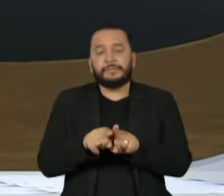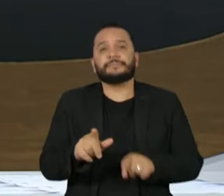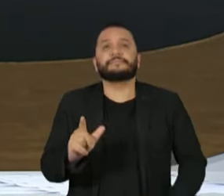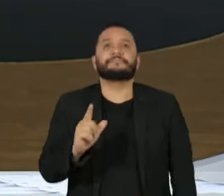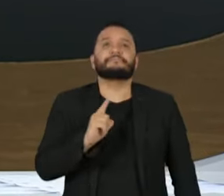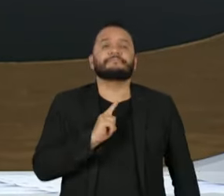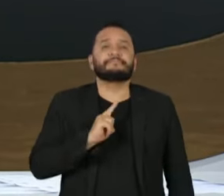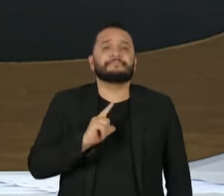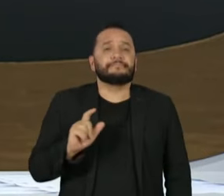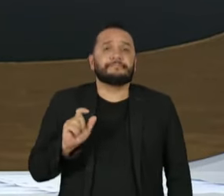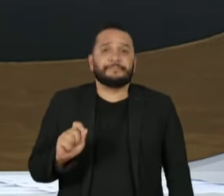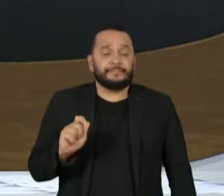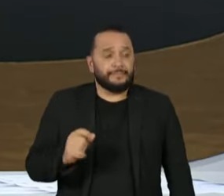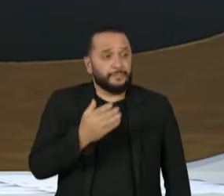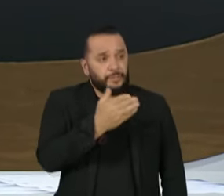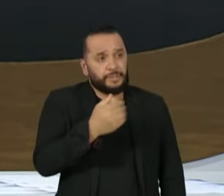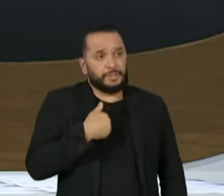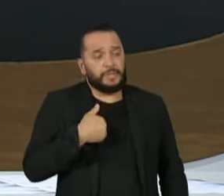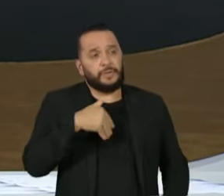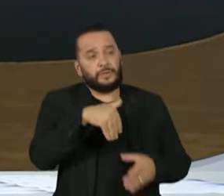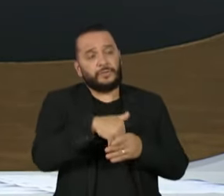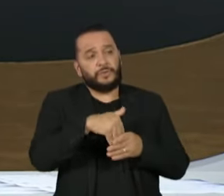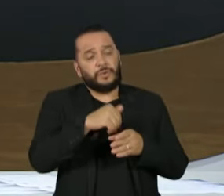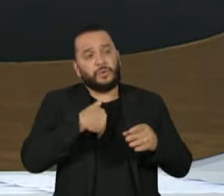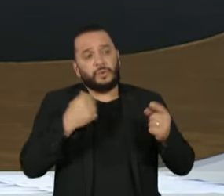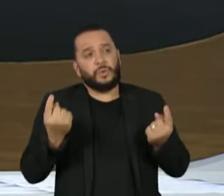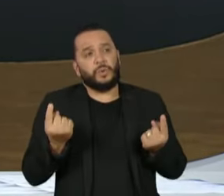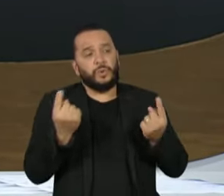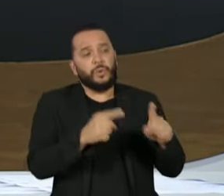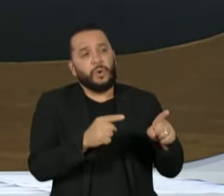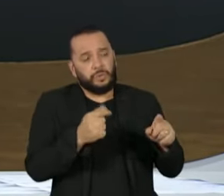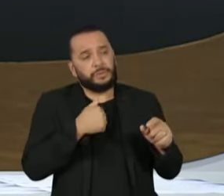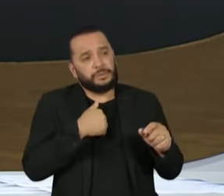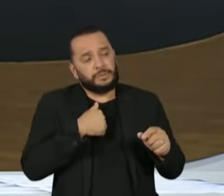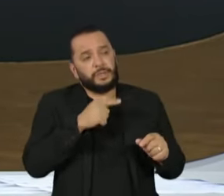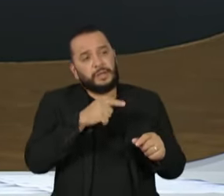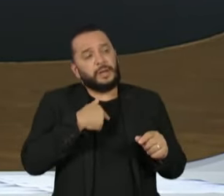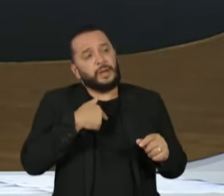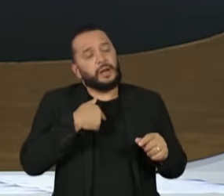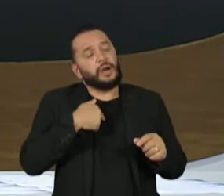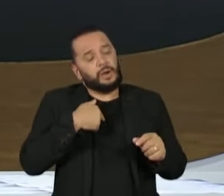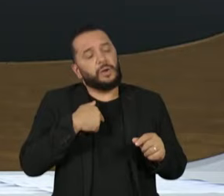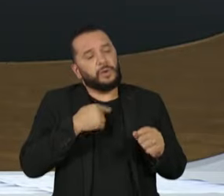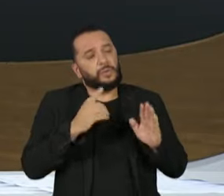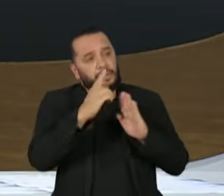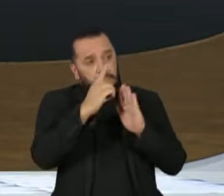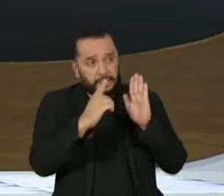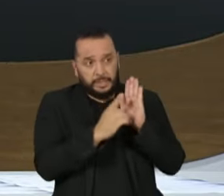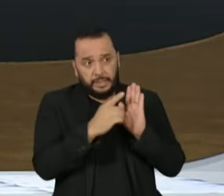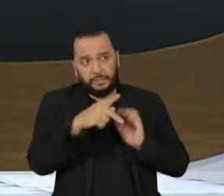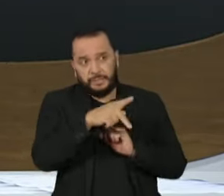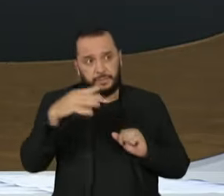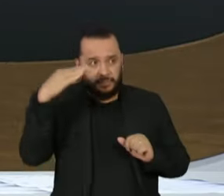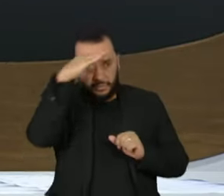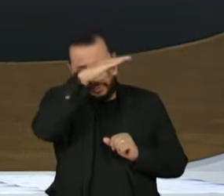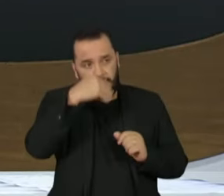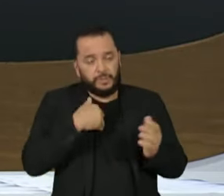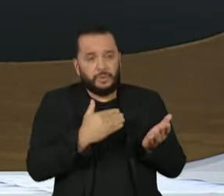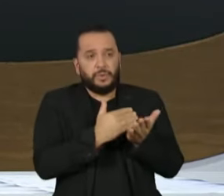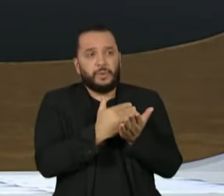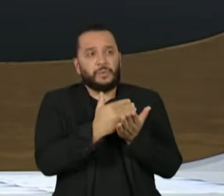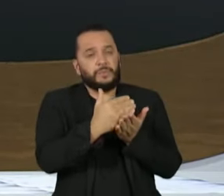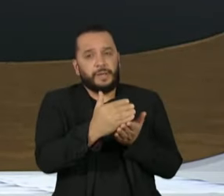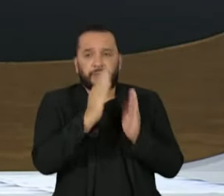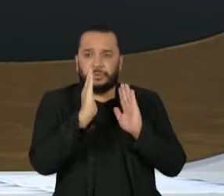votou contra, ajudou a derrubar um decreto do presidente logo no início, que iniciava